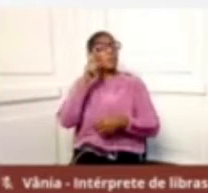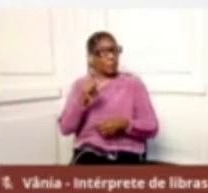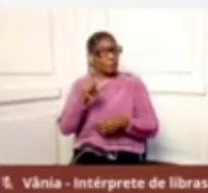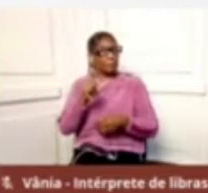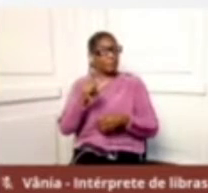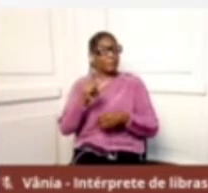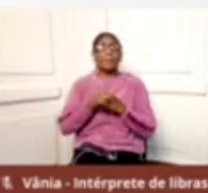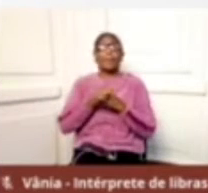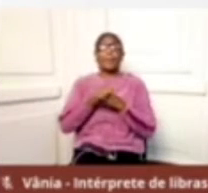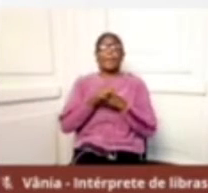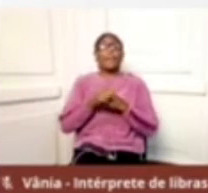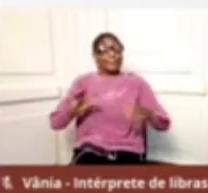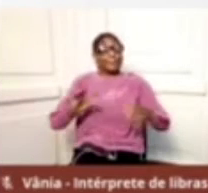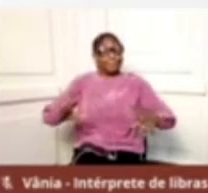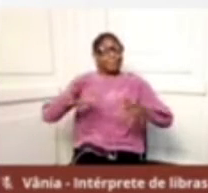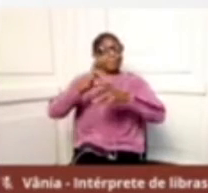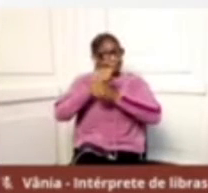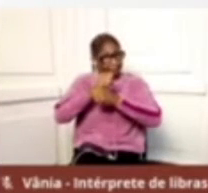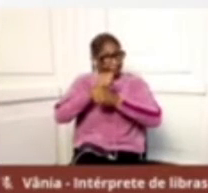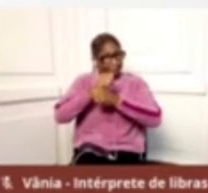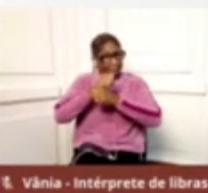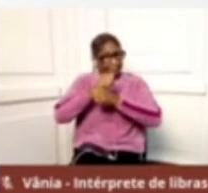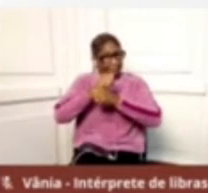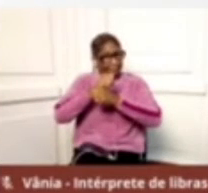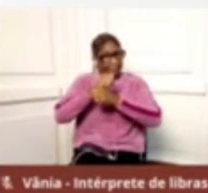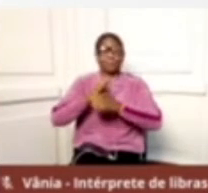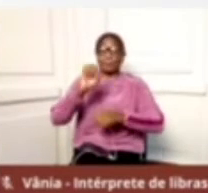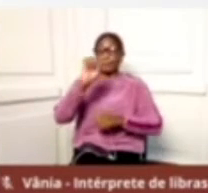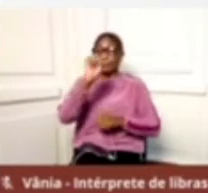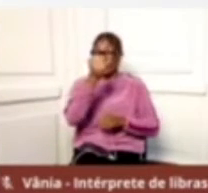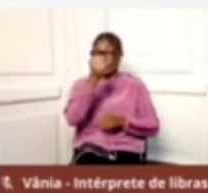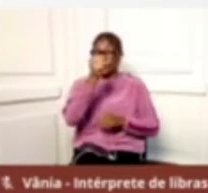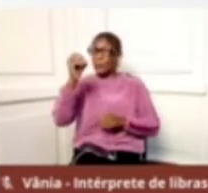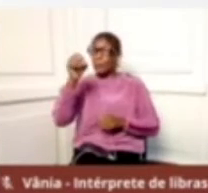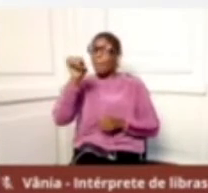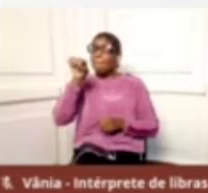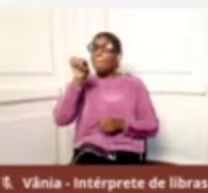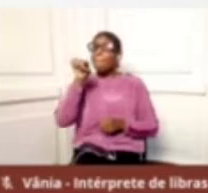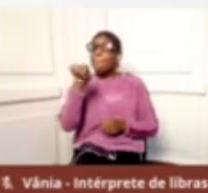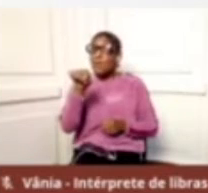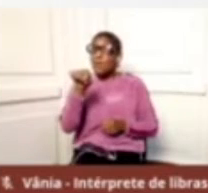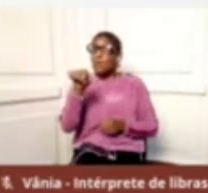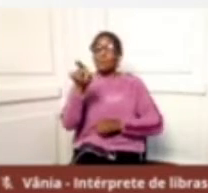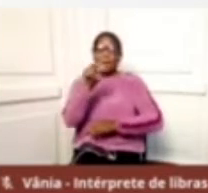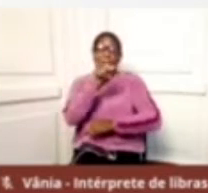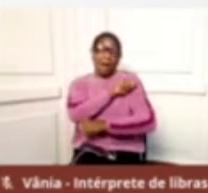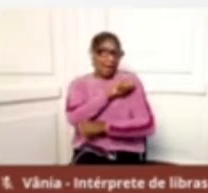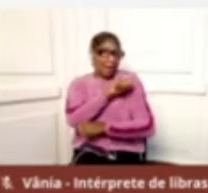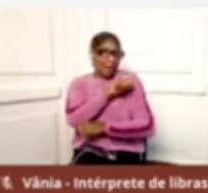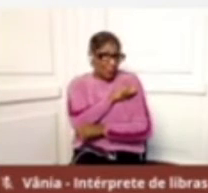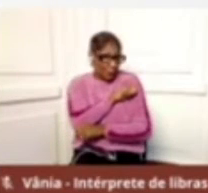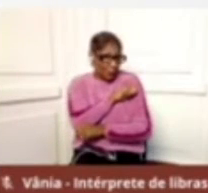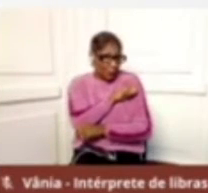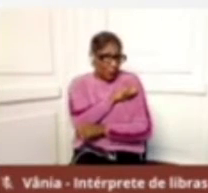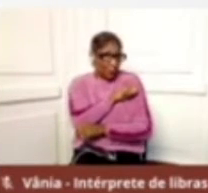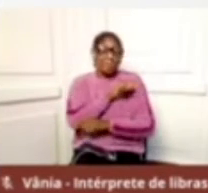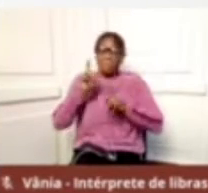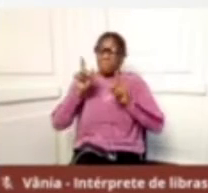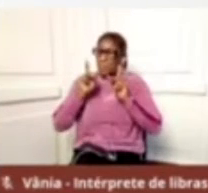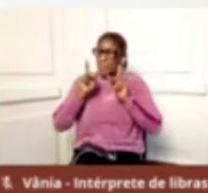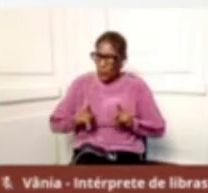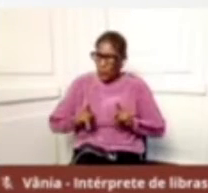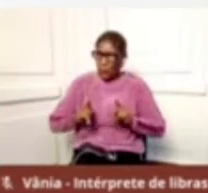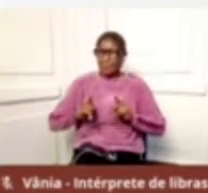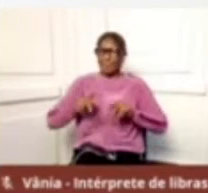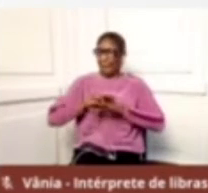envolver esse processo 800 mil alunos, 800 mil pessoas da nossa rede.